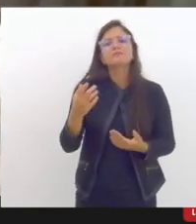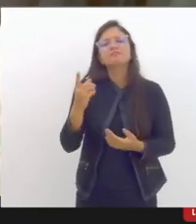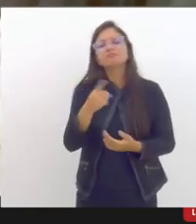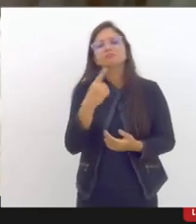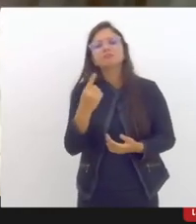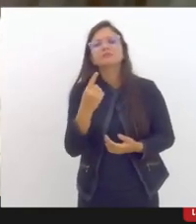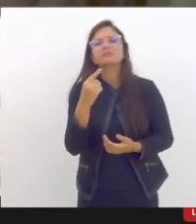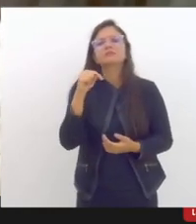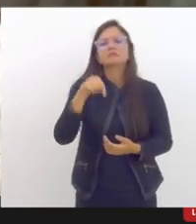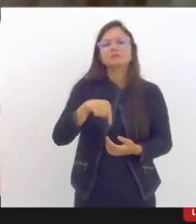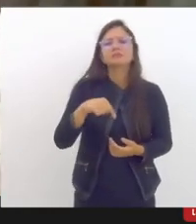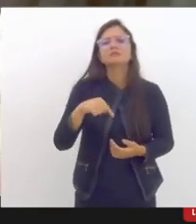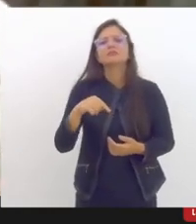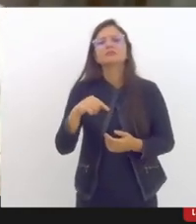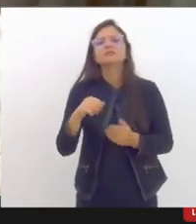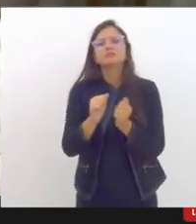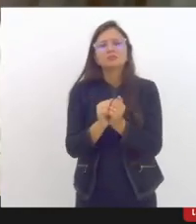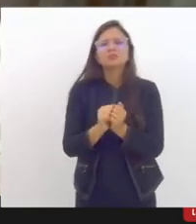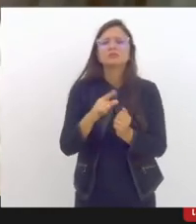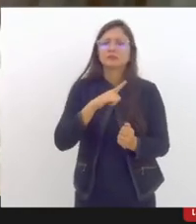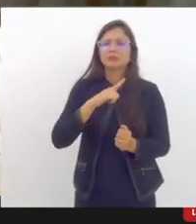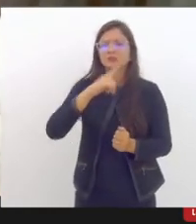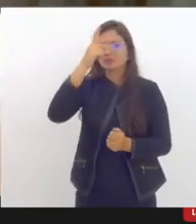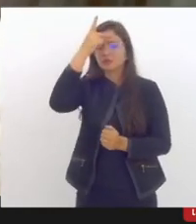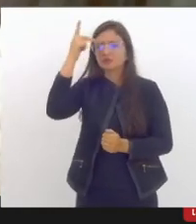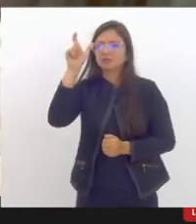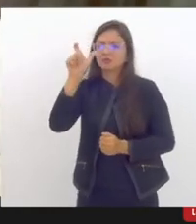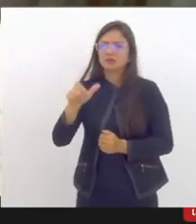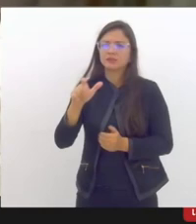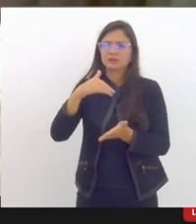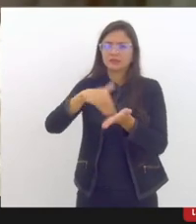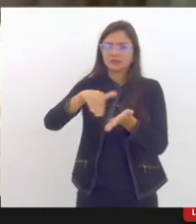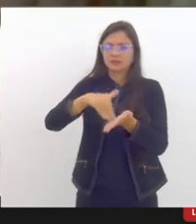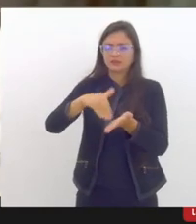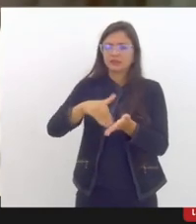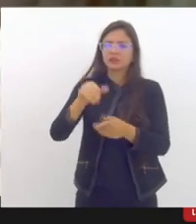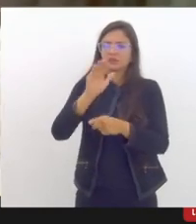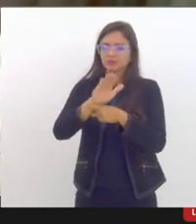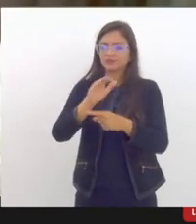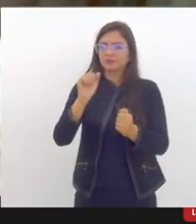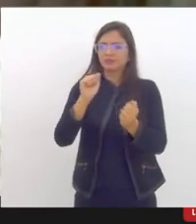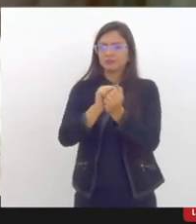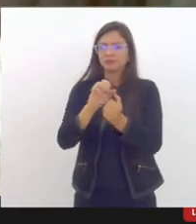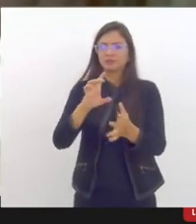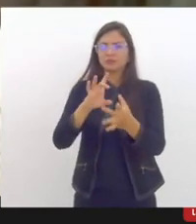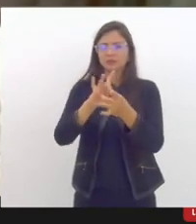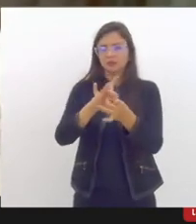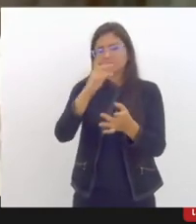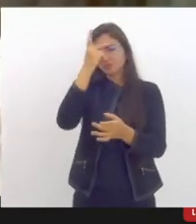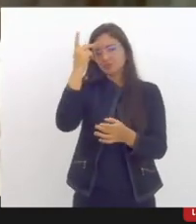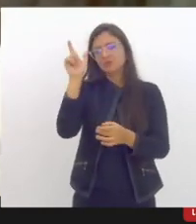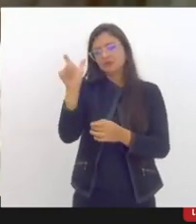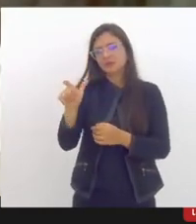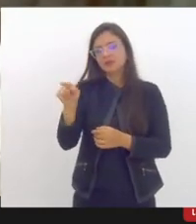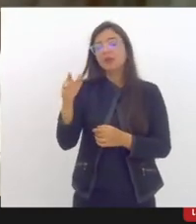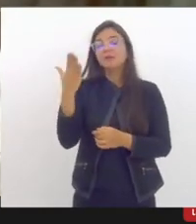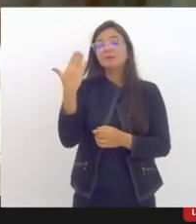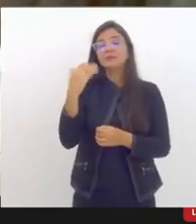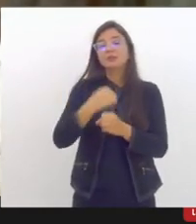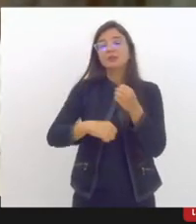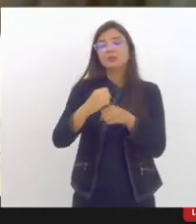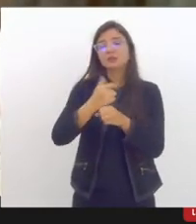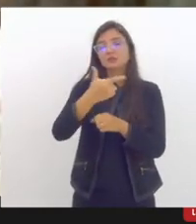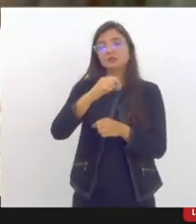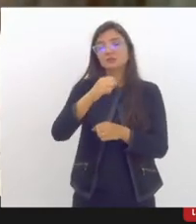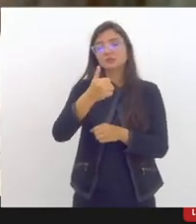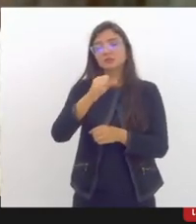havia uma pessoa à frente da secretaria que fez essa aproximação conosco e nos anos 2018 2019 a gente fez essa